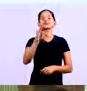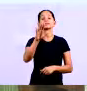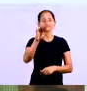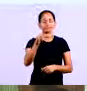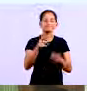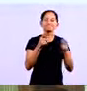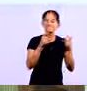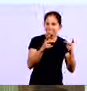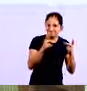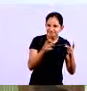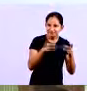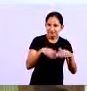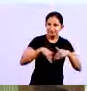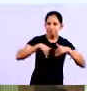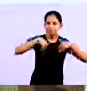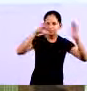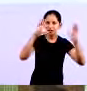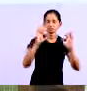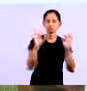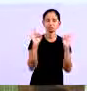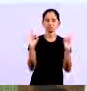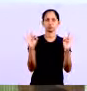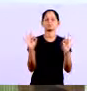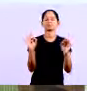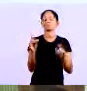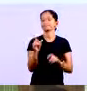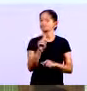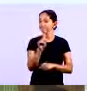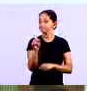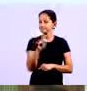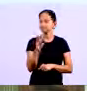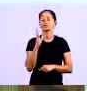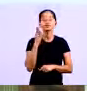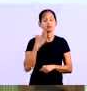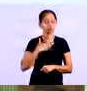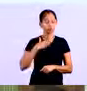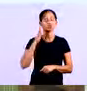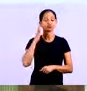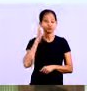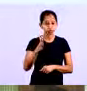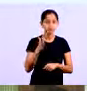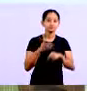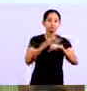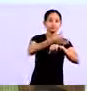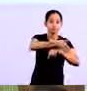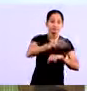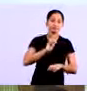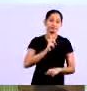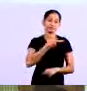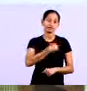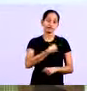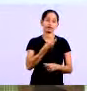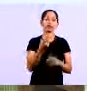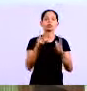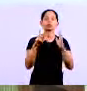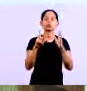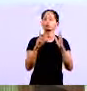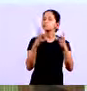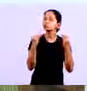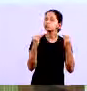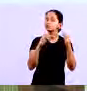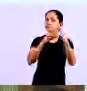não significa ter lucro você tem um movimento eu já já fui consultor de empresas que vendia um milhão tá